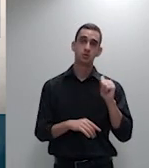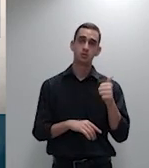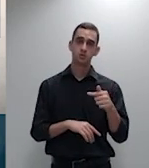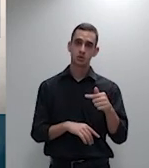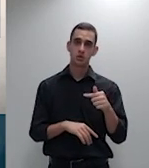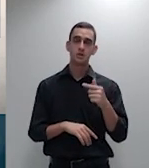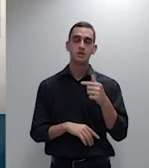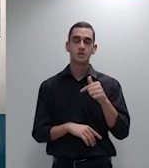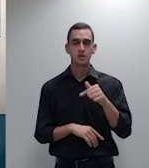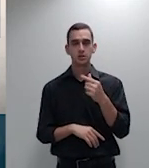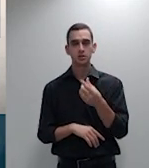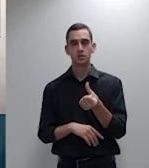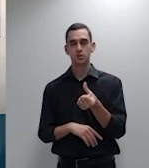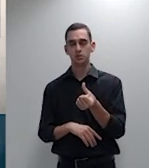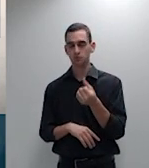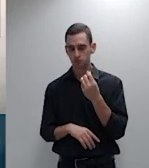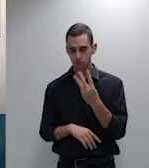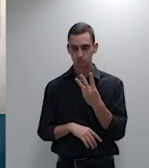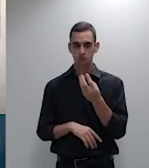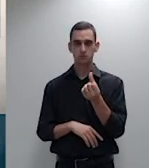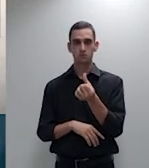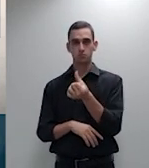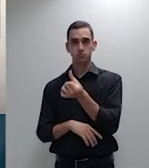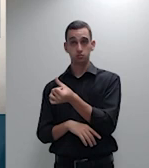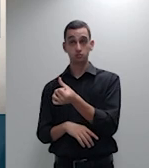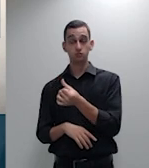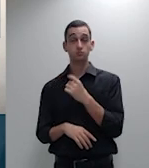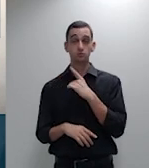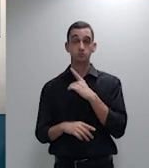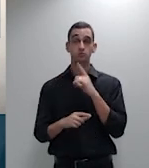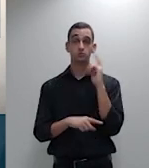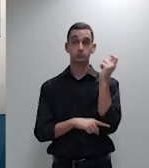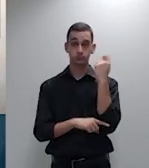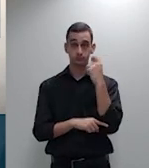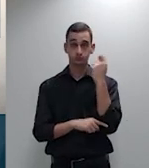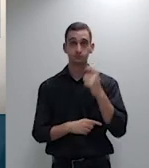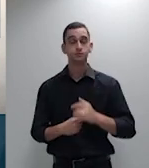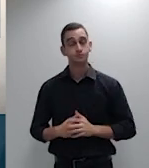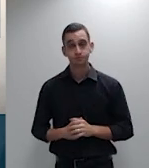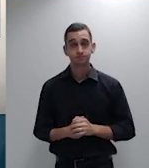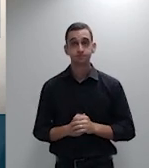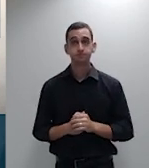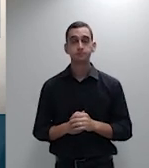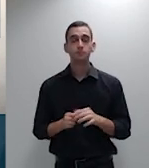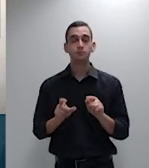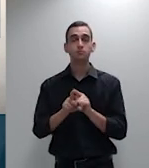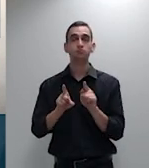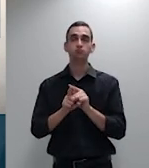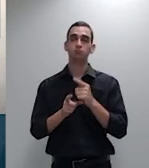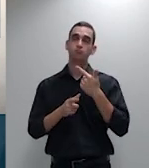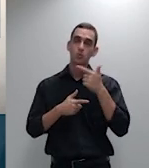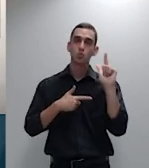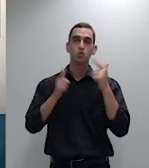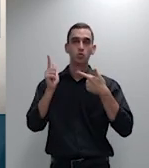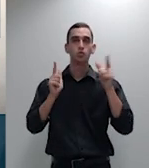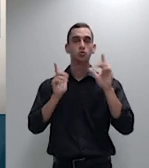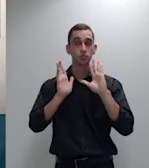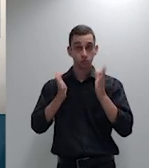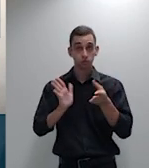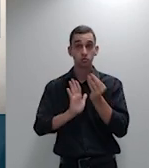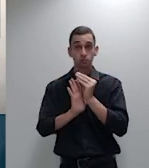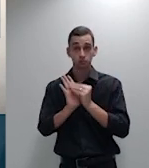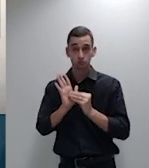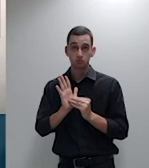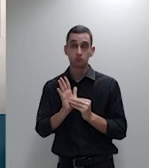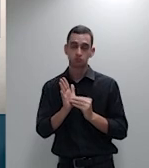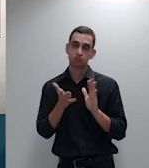Rio Grande do Sul nesses precedentes dentre outros aqui cito a título exemplificativo